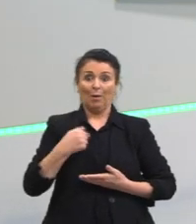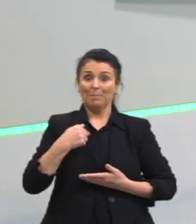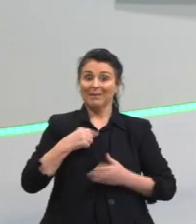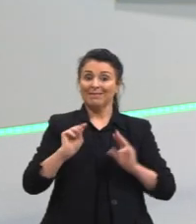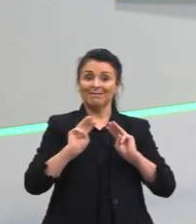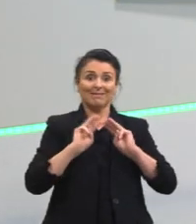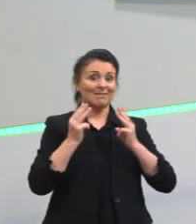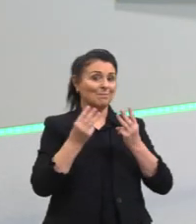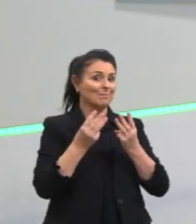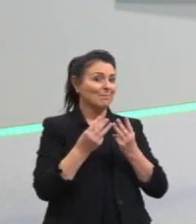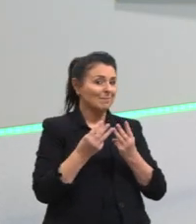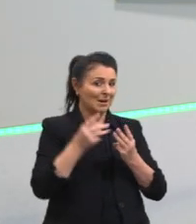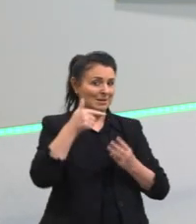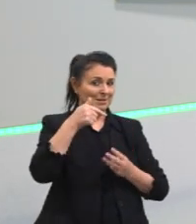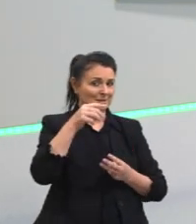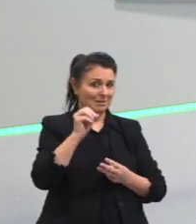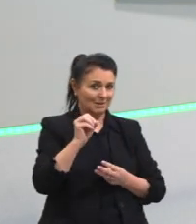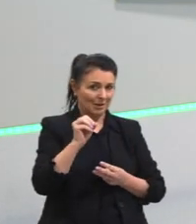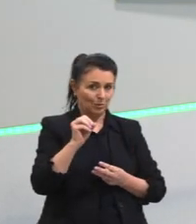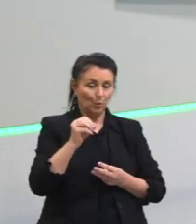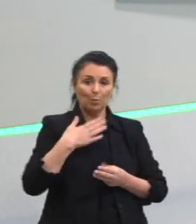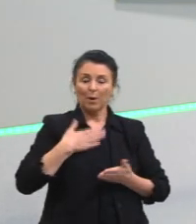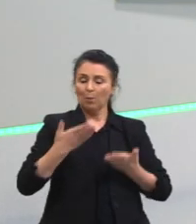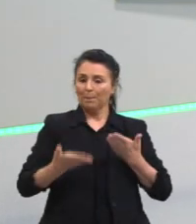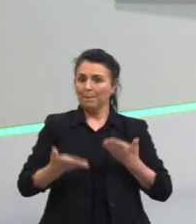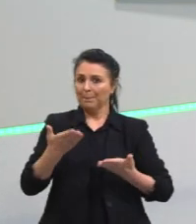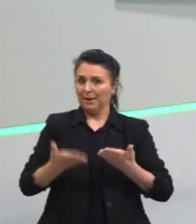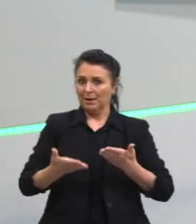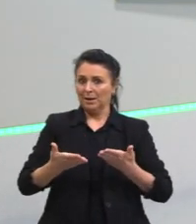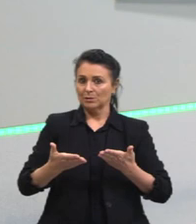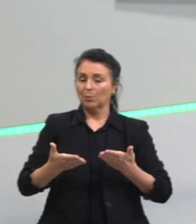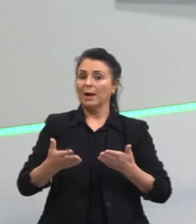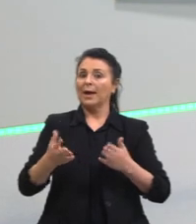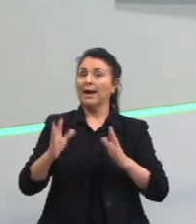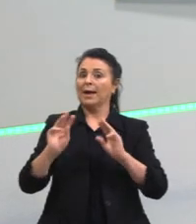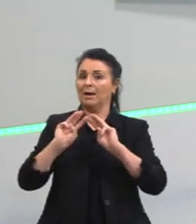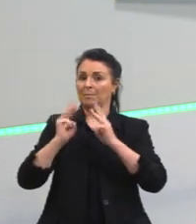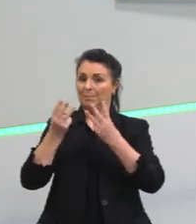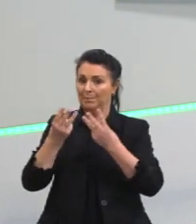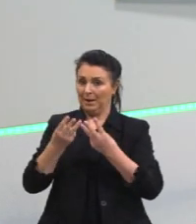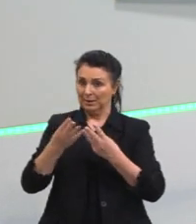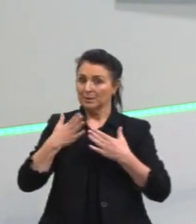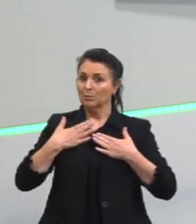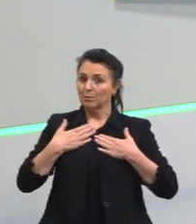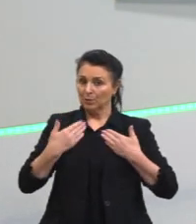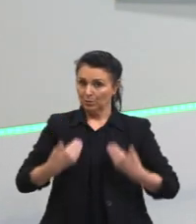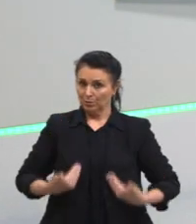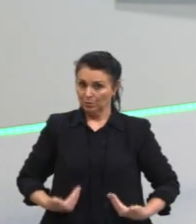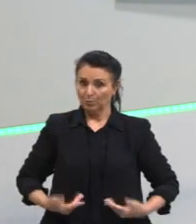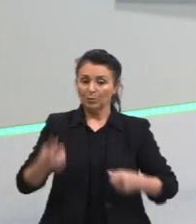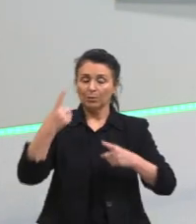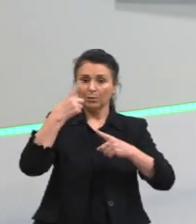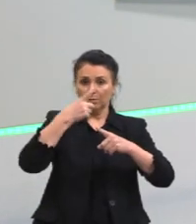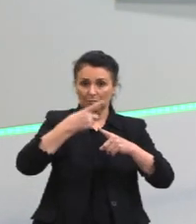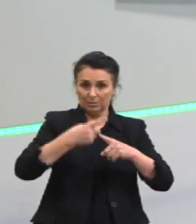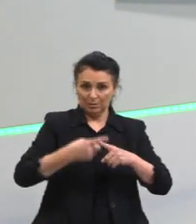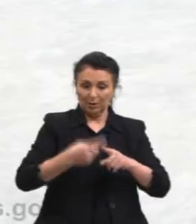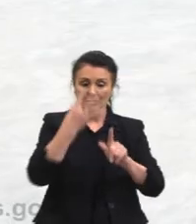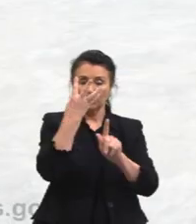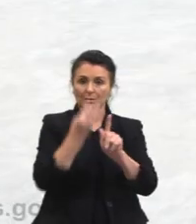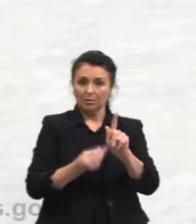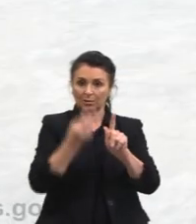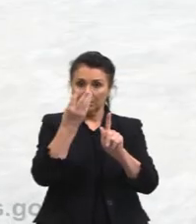70 quilogramas e não o meu peso. O meu peso vai ser a minha massa, como a gente viu antes, multiplicada pela